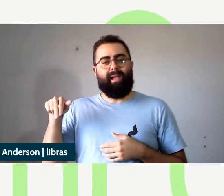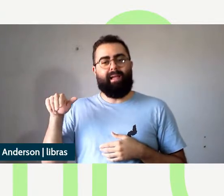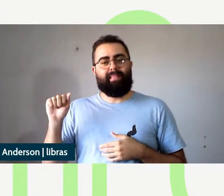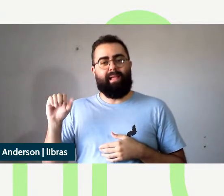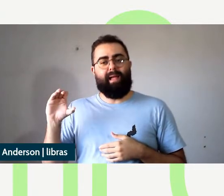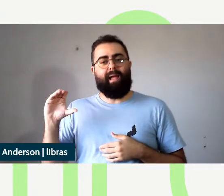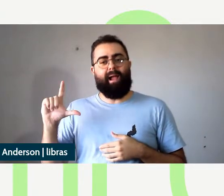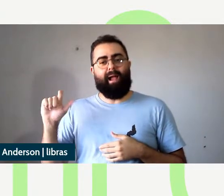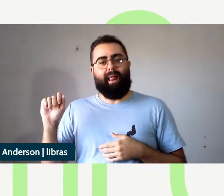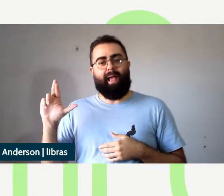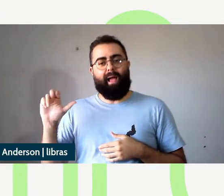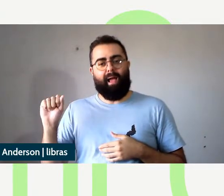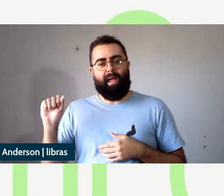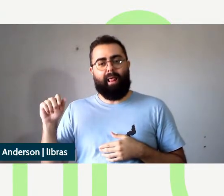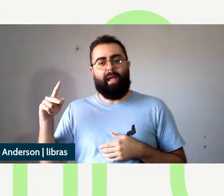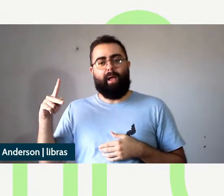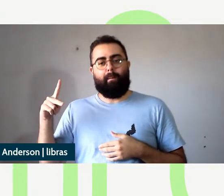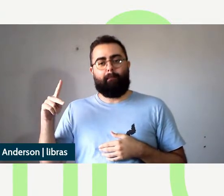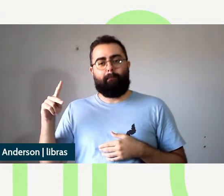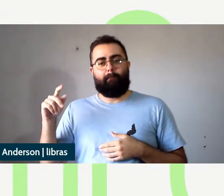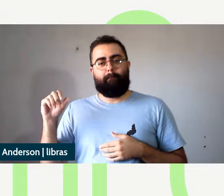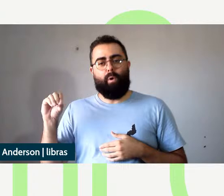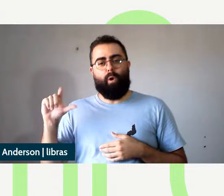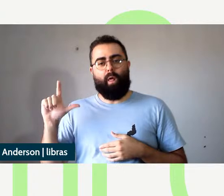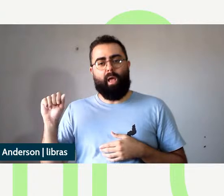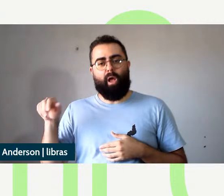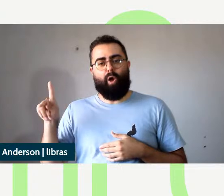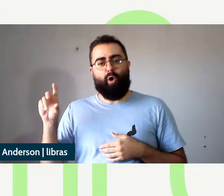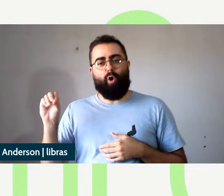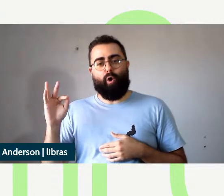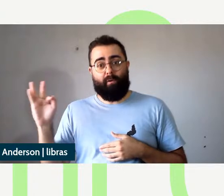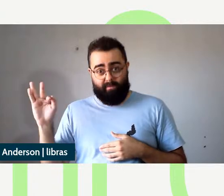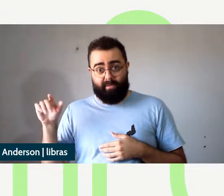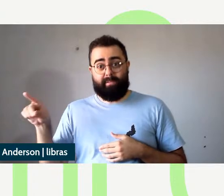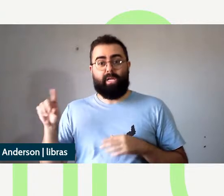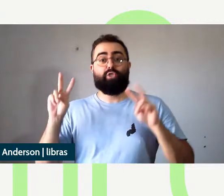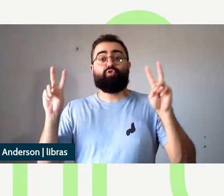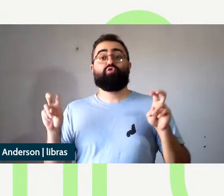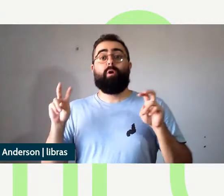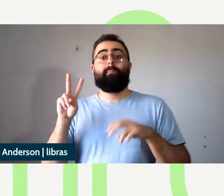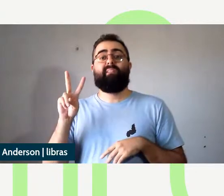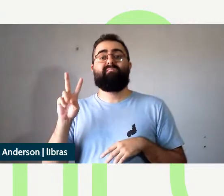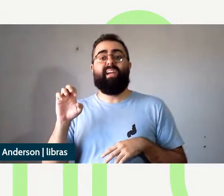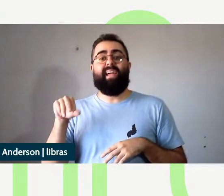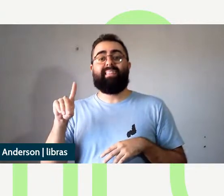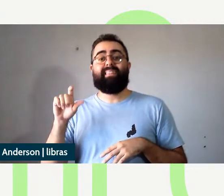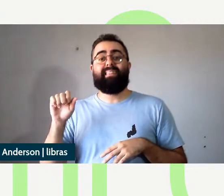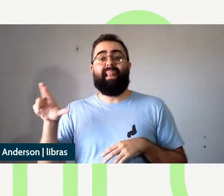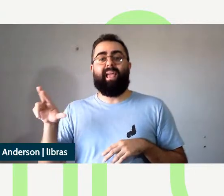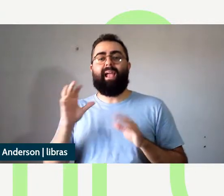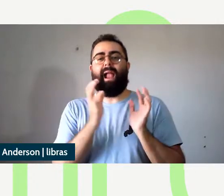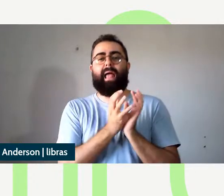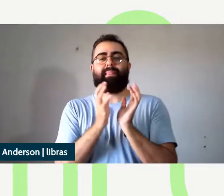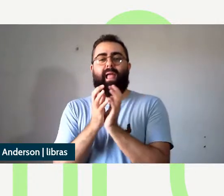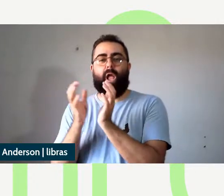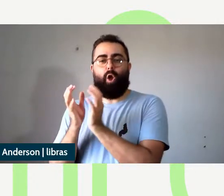como título On Vendlers Free Choice N. Ana Clara, você tem a palavra então por 15 minutos.